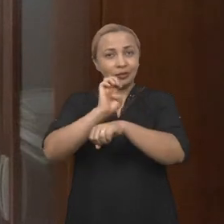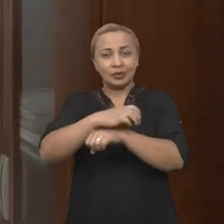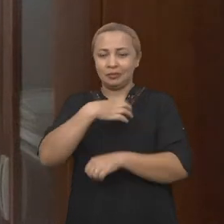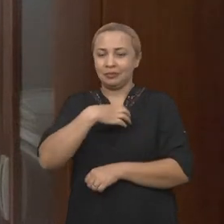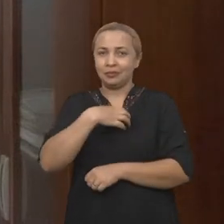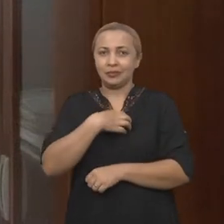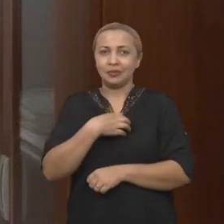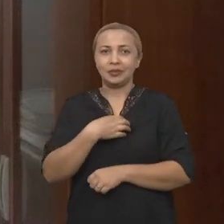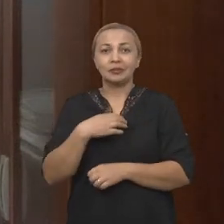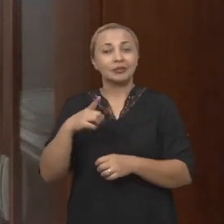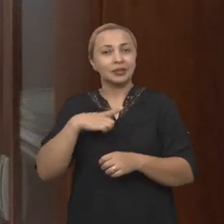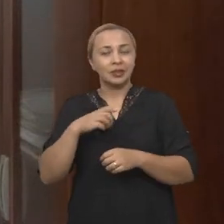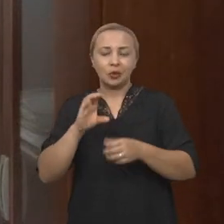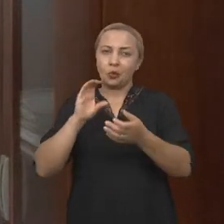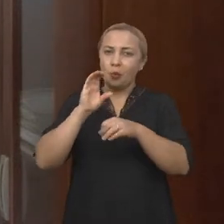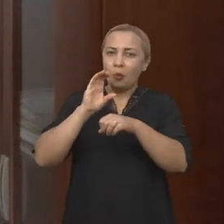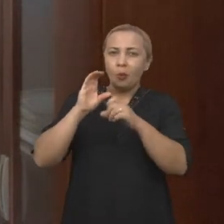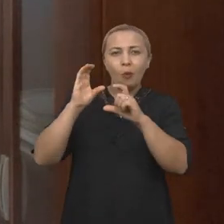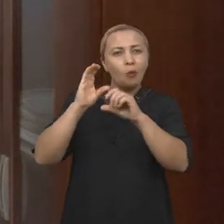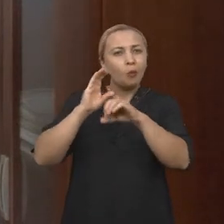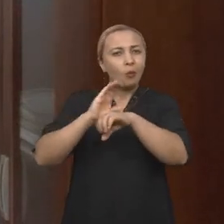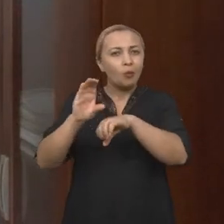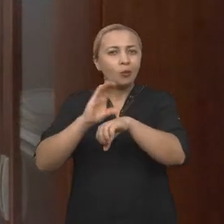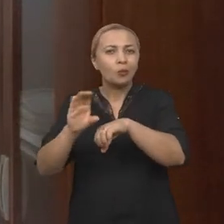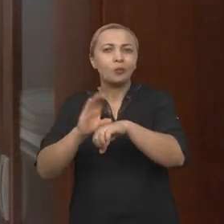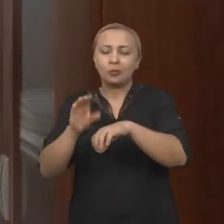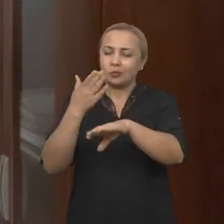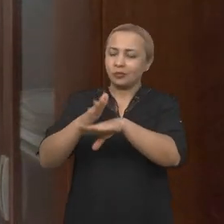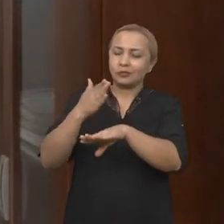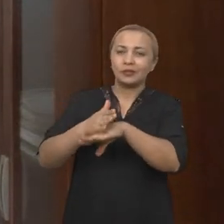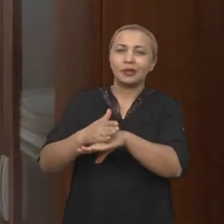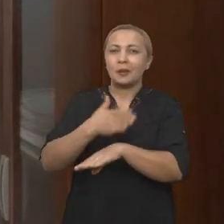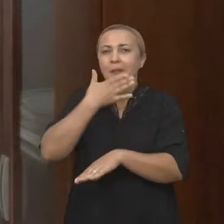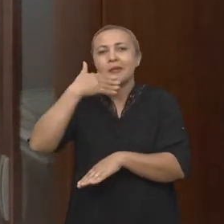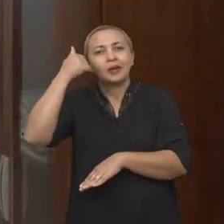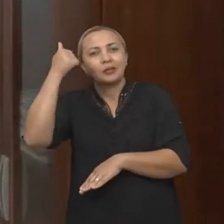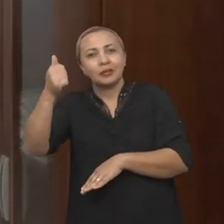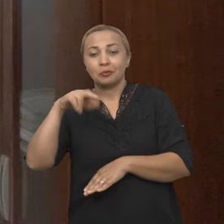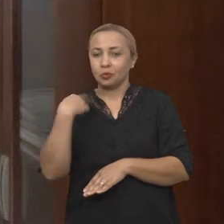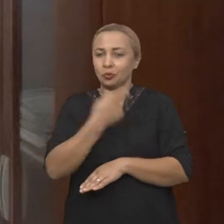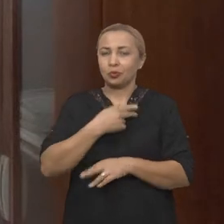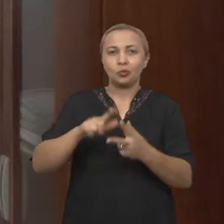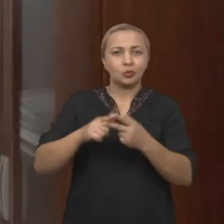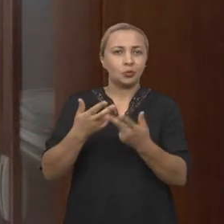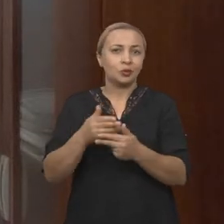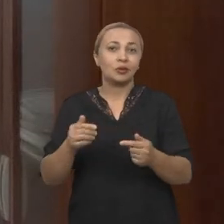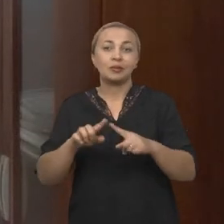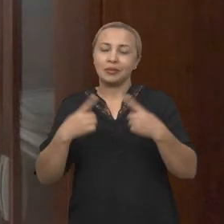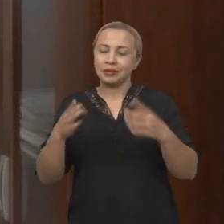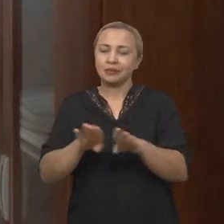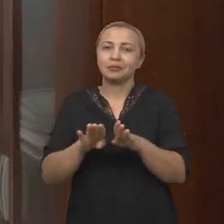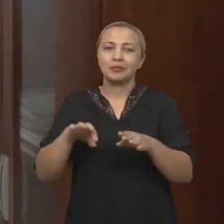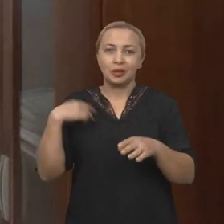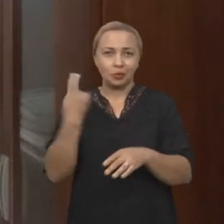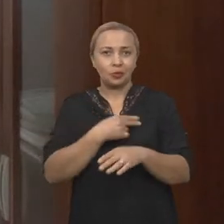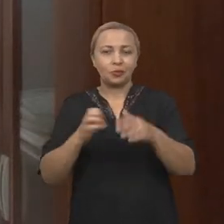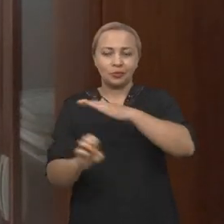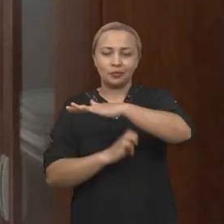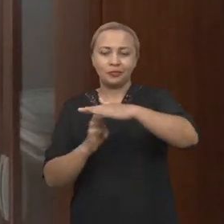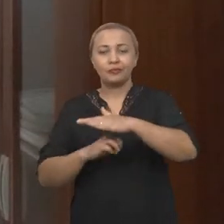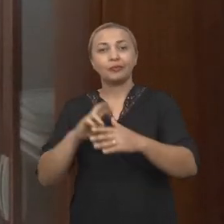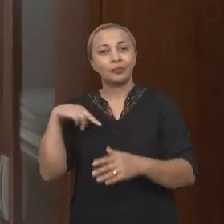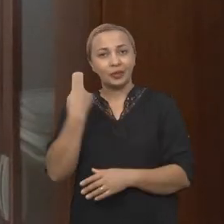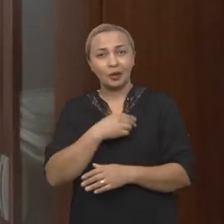cursos, com treinamento, com aperfeiçoamento não só do nosso produto, mas da nossa empresa. E a gente